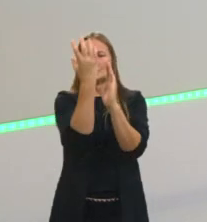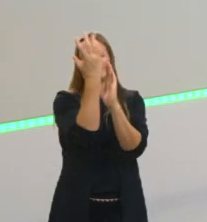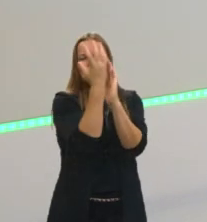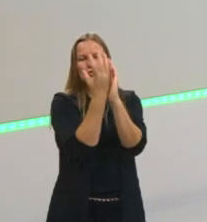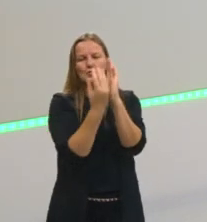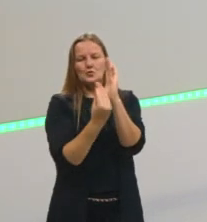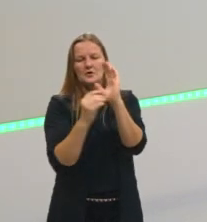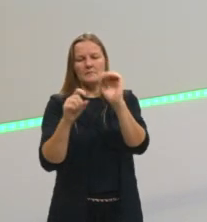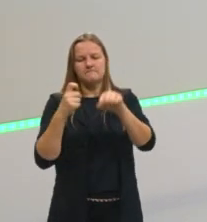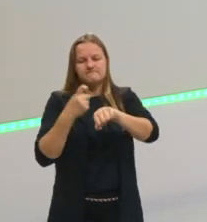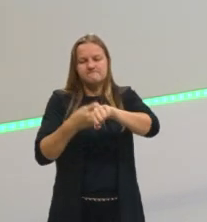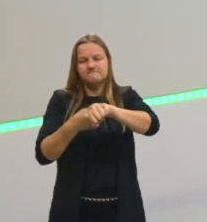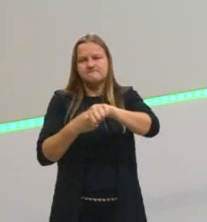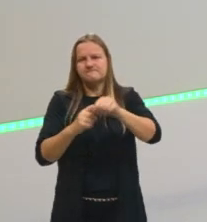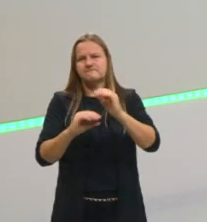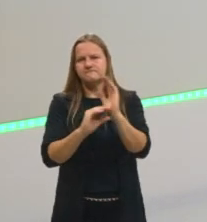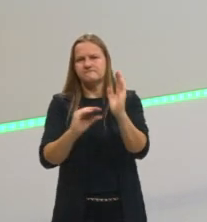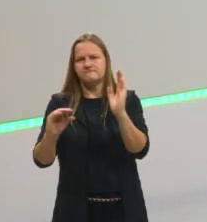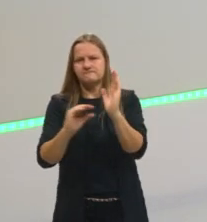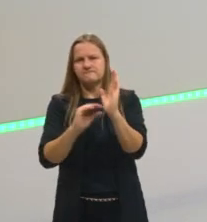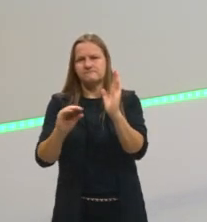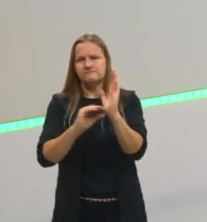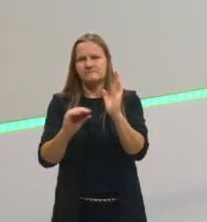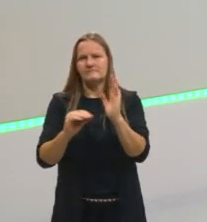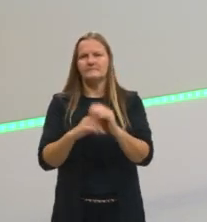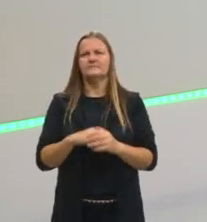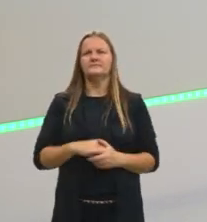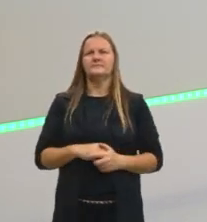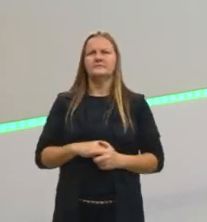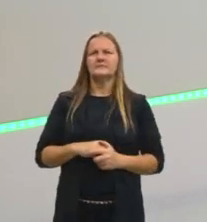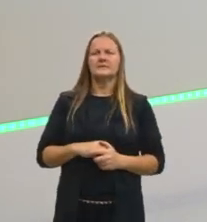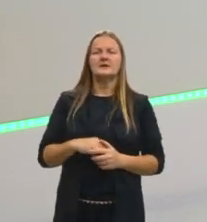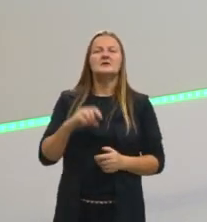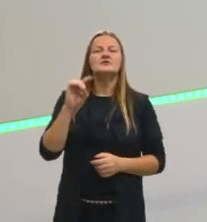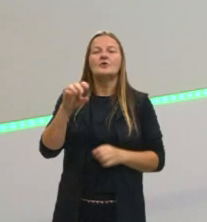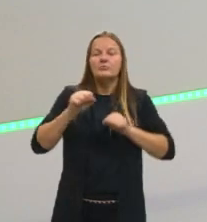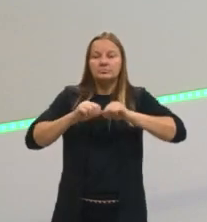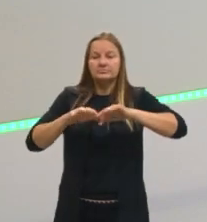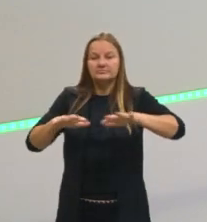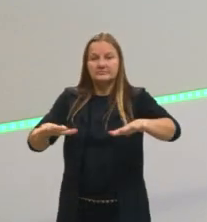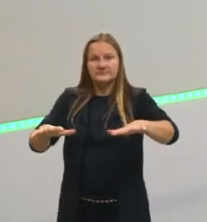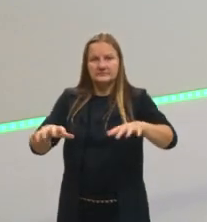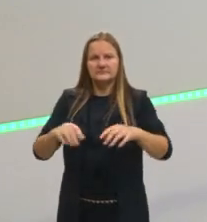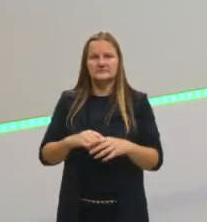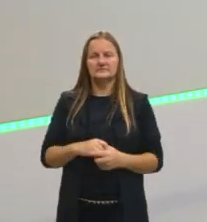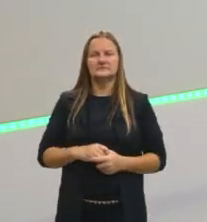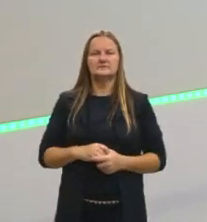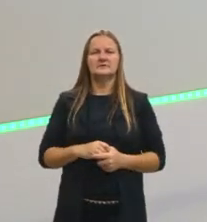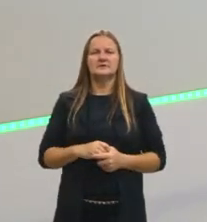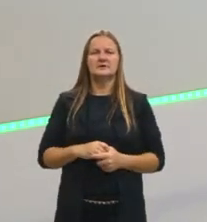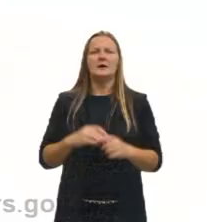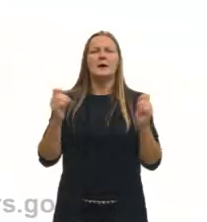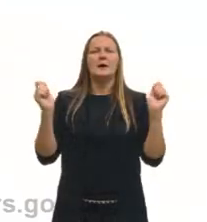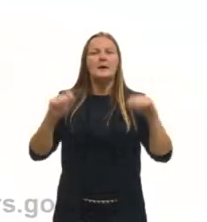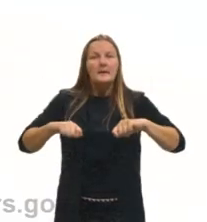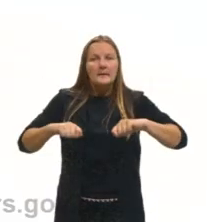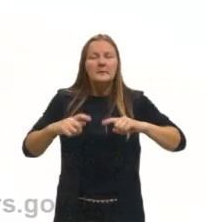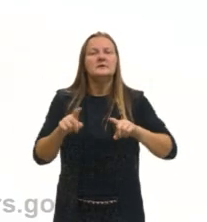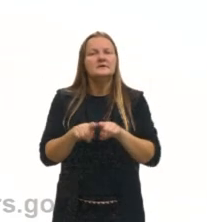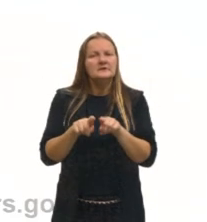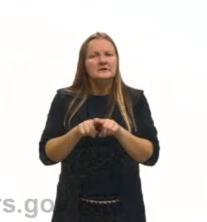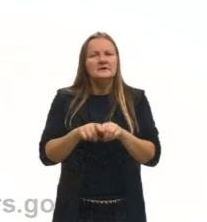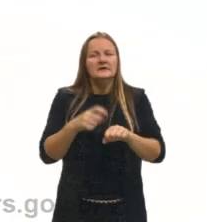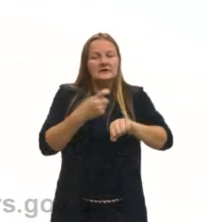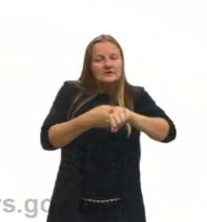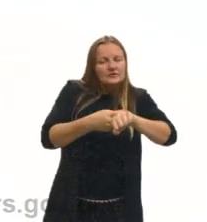né? O peneiramento, para reter os sólidos grosseiros, e quando chega só os líquidos, quando eu tenho uma mistura de líquidos, eu posso, ou também de